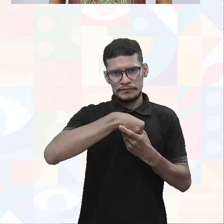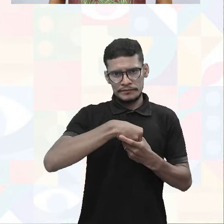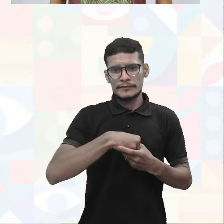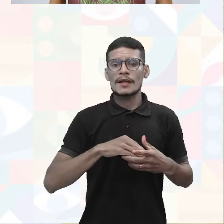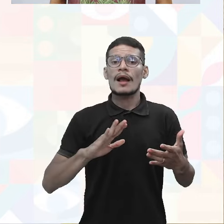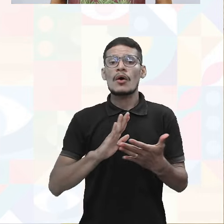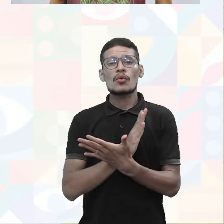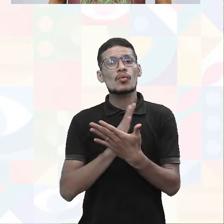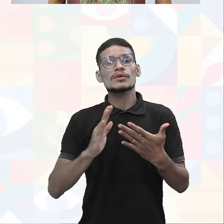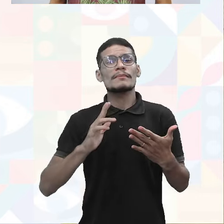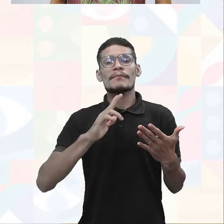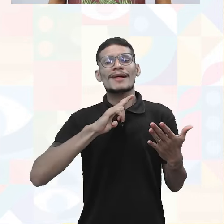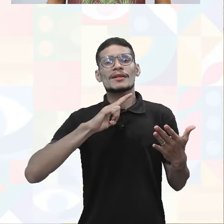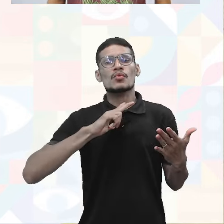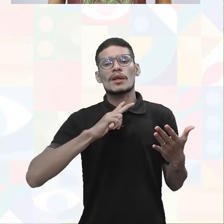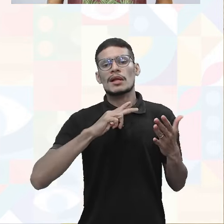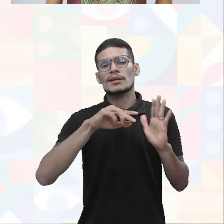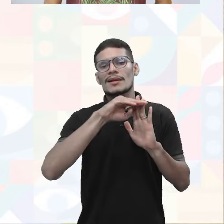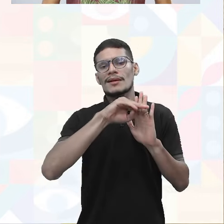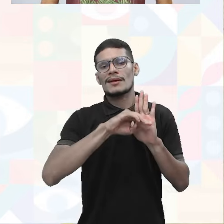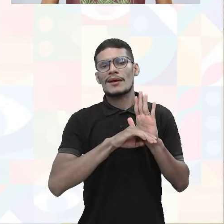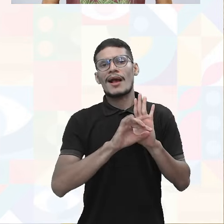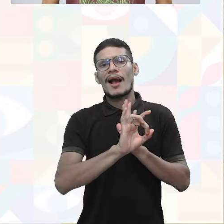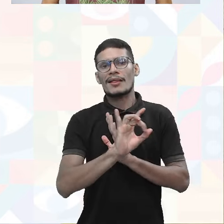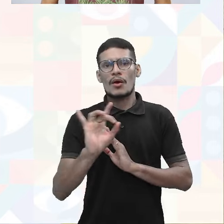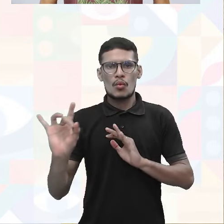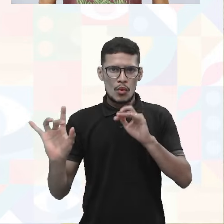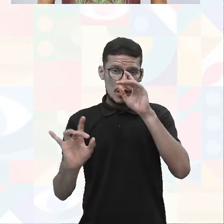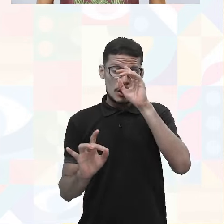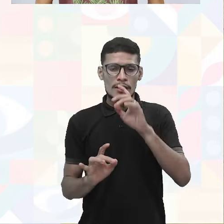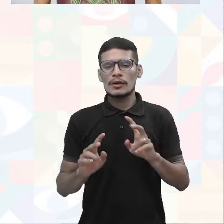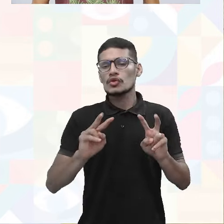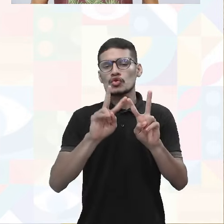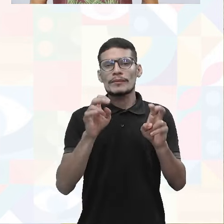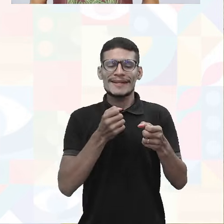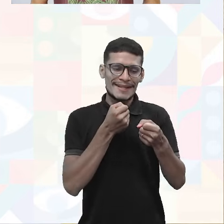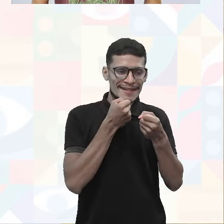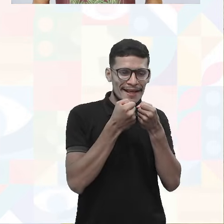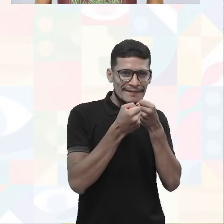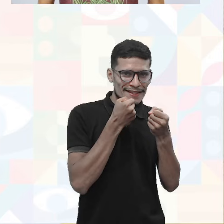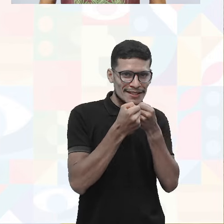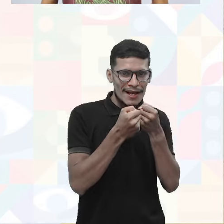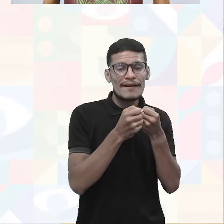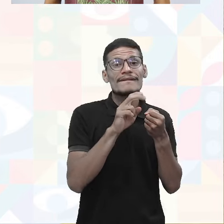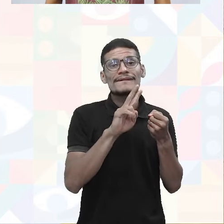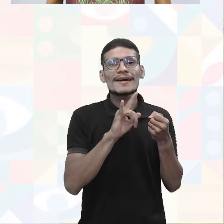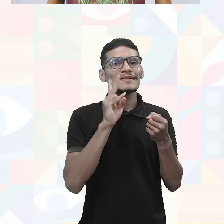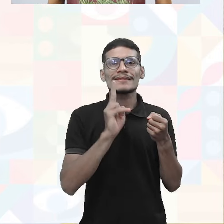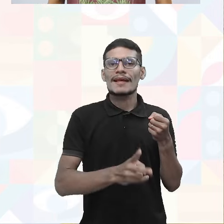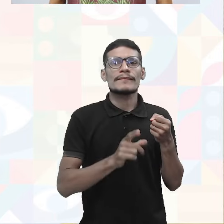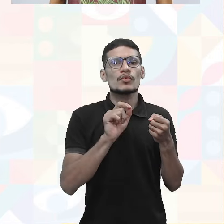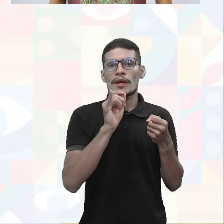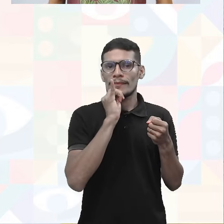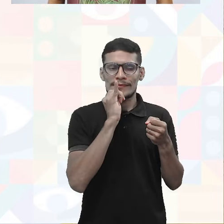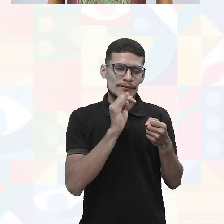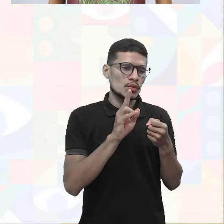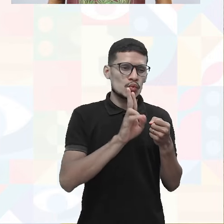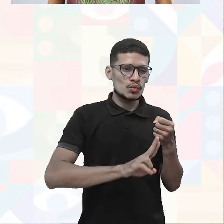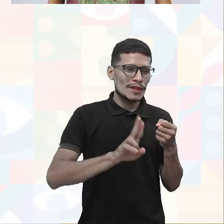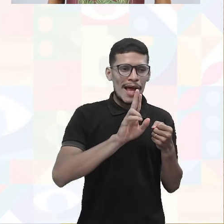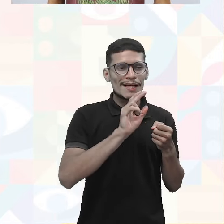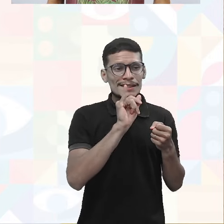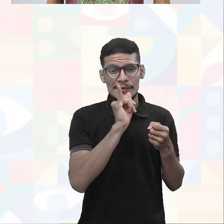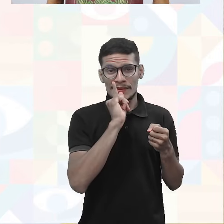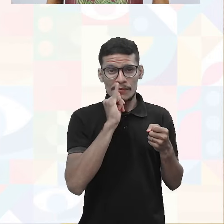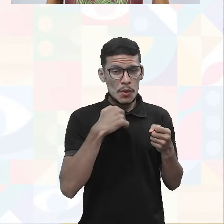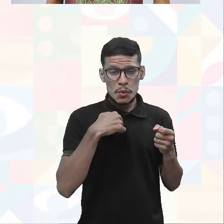particularidades de cada uma delas. No caso da questão das entrevistas, ela vai ser sempre utilizada, no caso, quando eu tenho